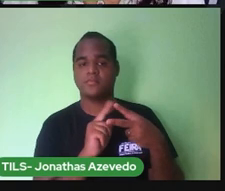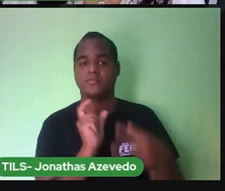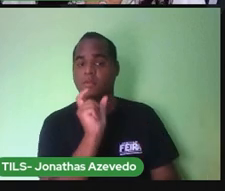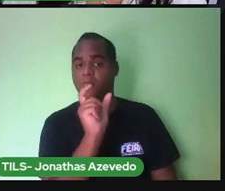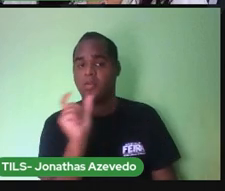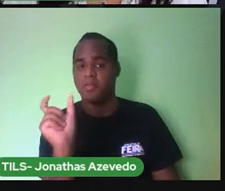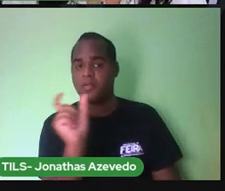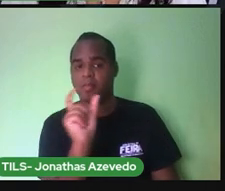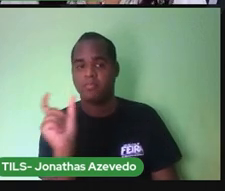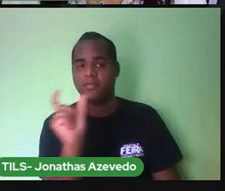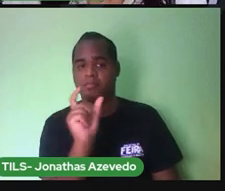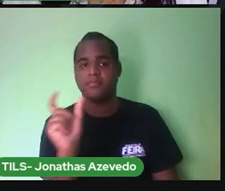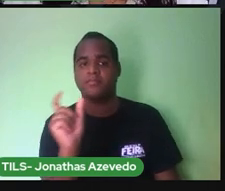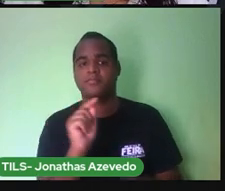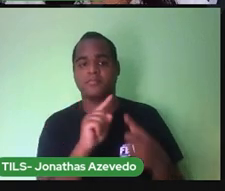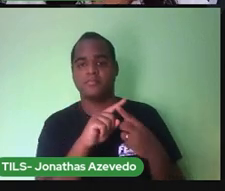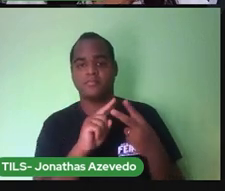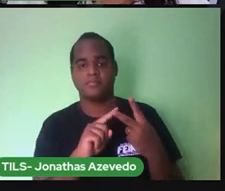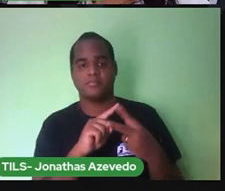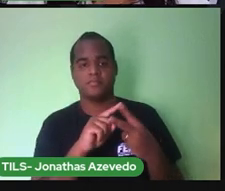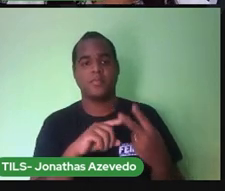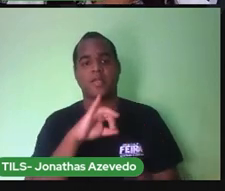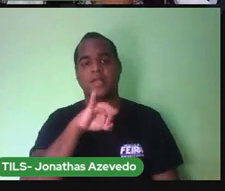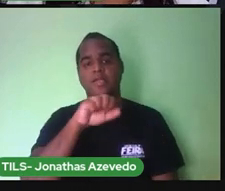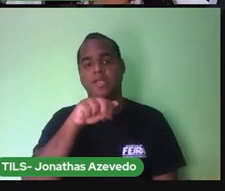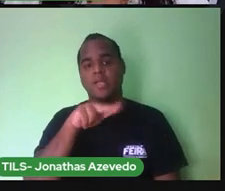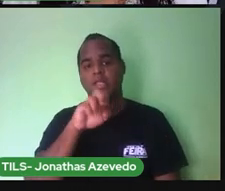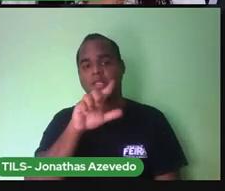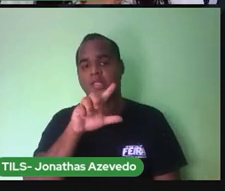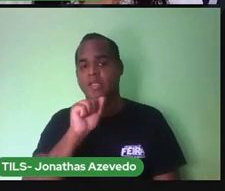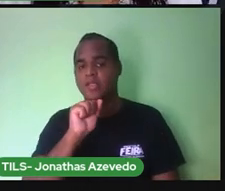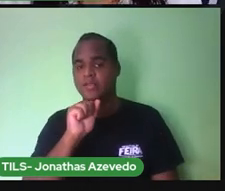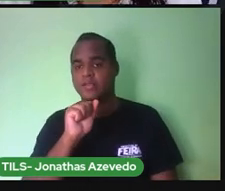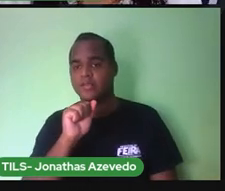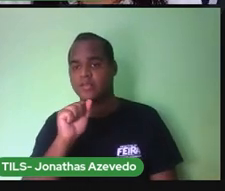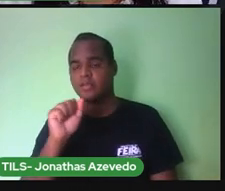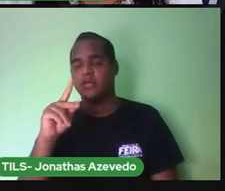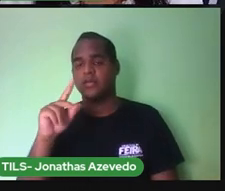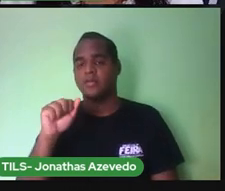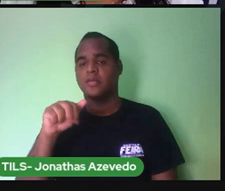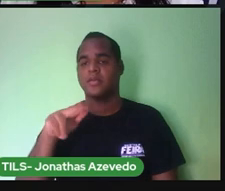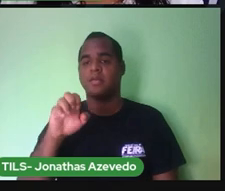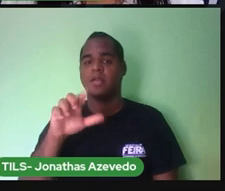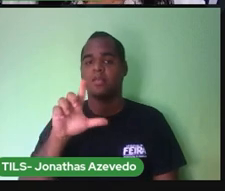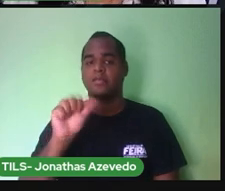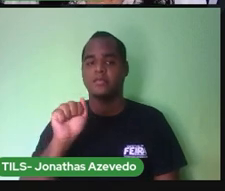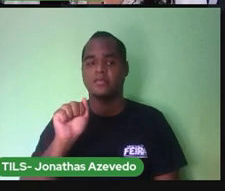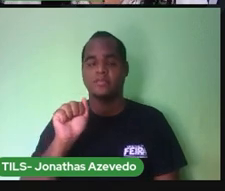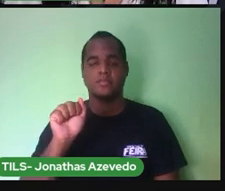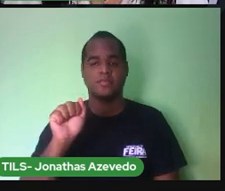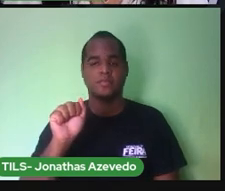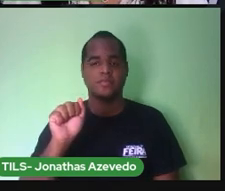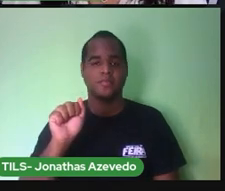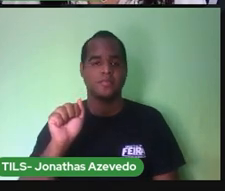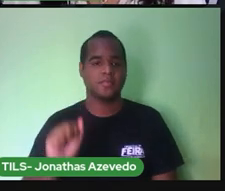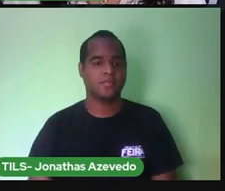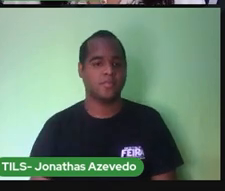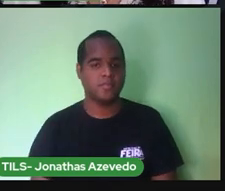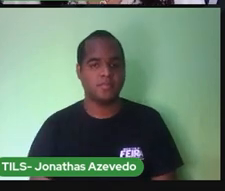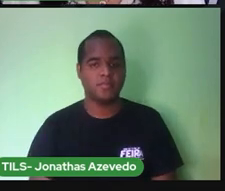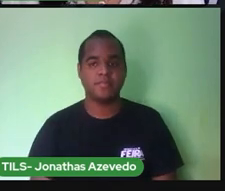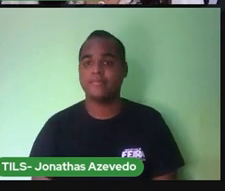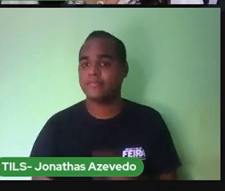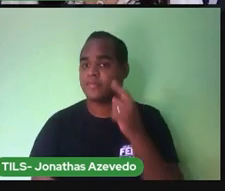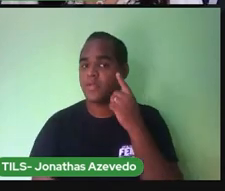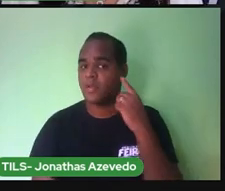sílabas Janela E Panela O